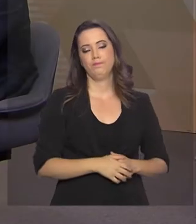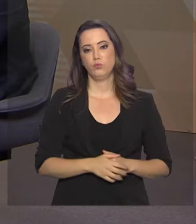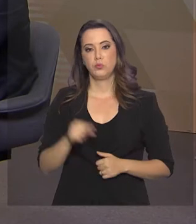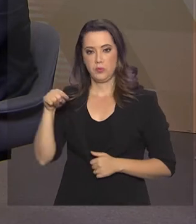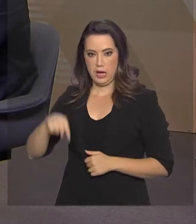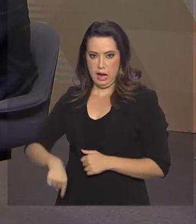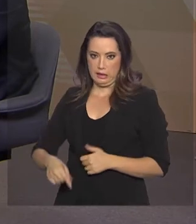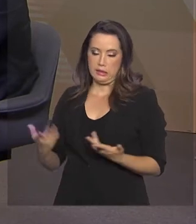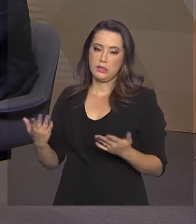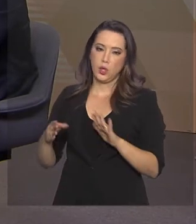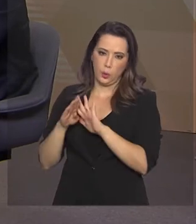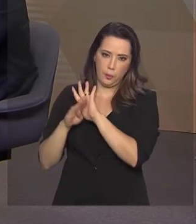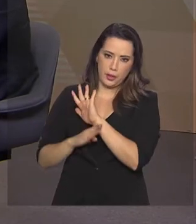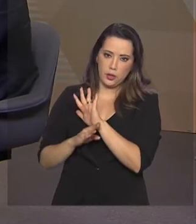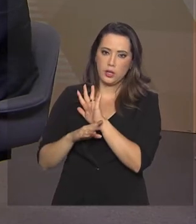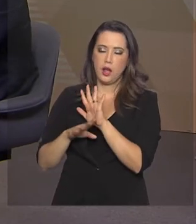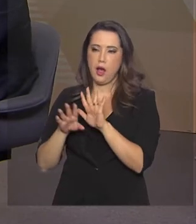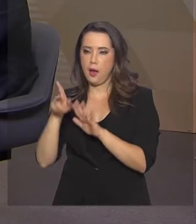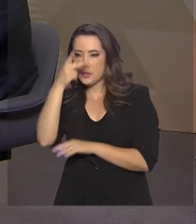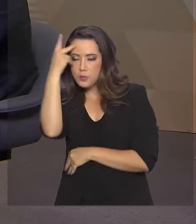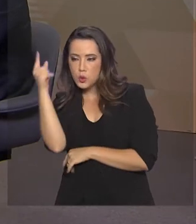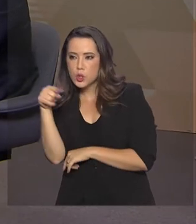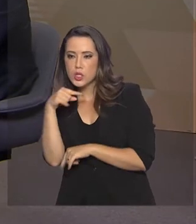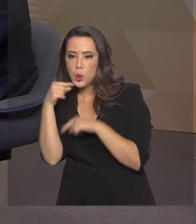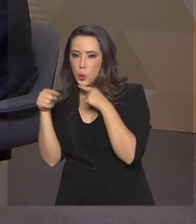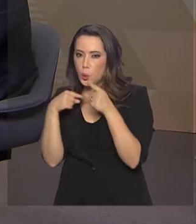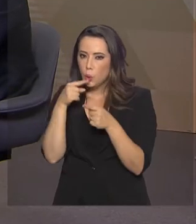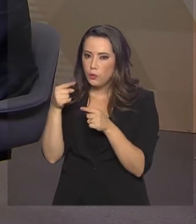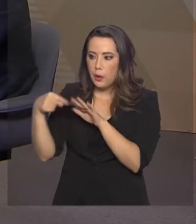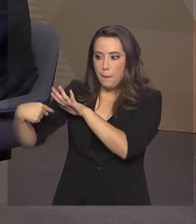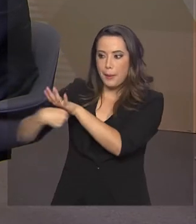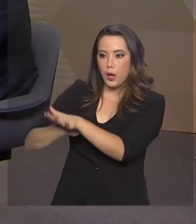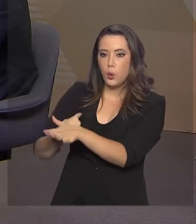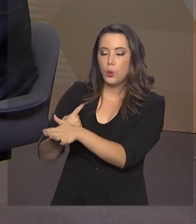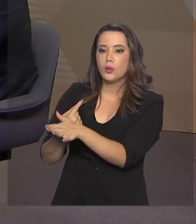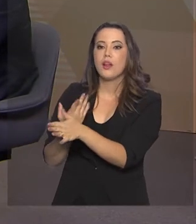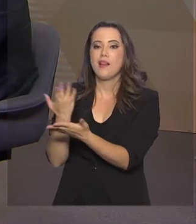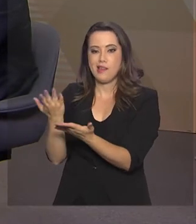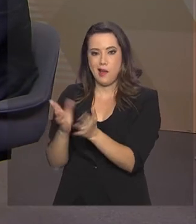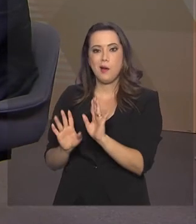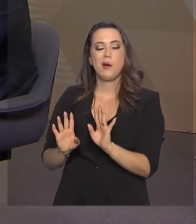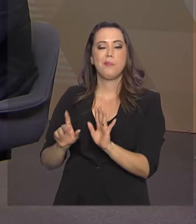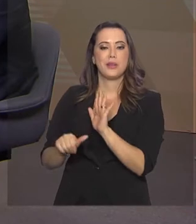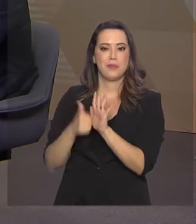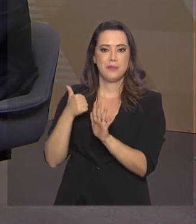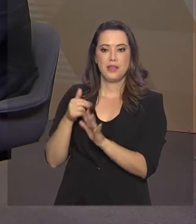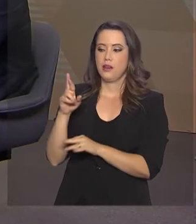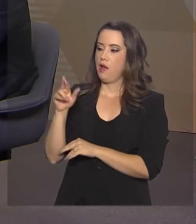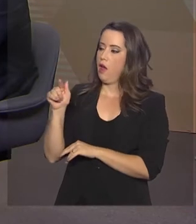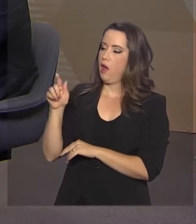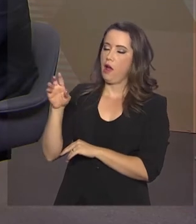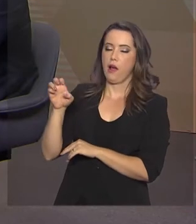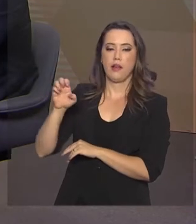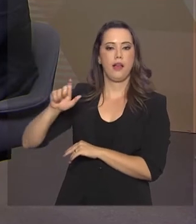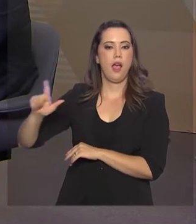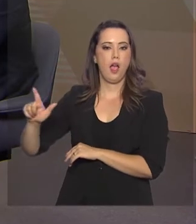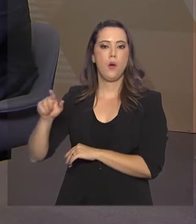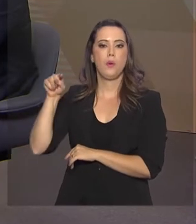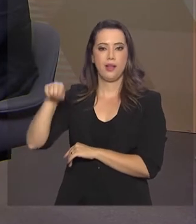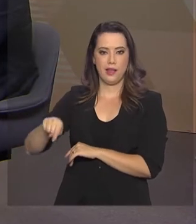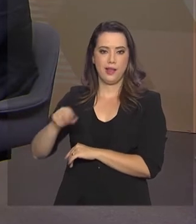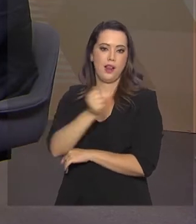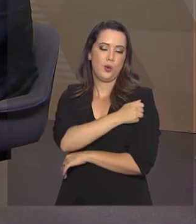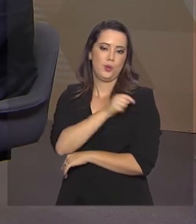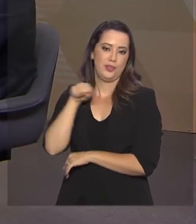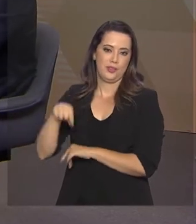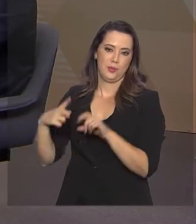pauta, a gente costuma tirar dúvidas da população. E a nossa primeira participação é da Raquel Araújo. Ela é estudante aqui de